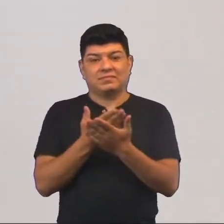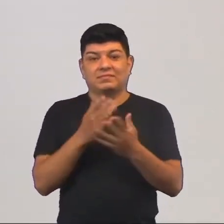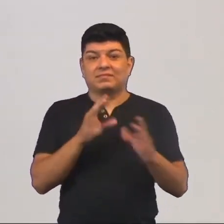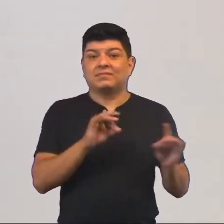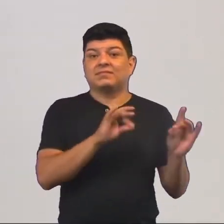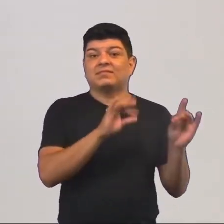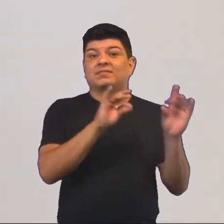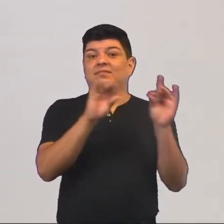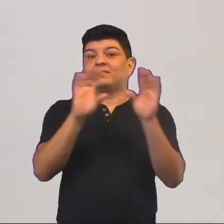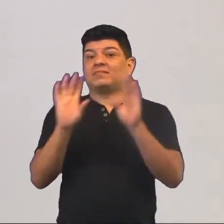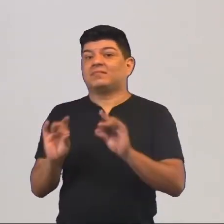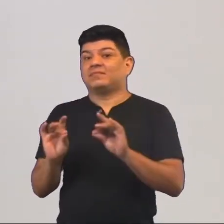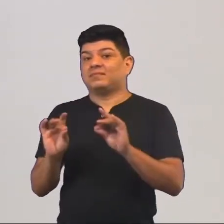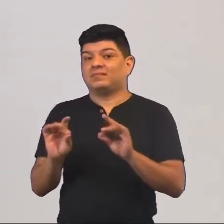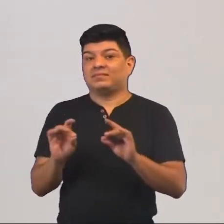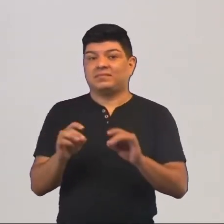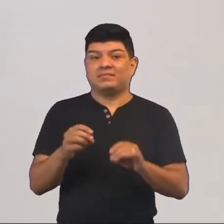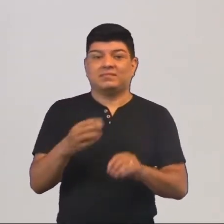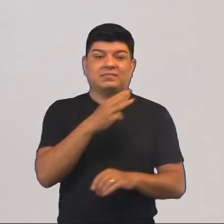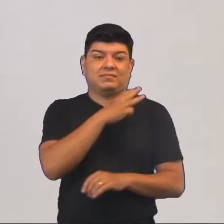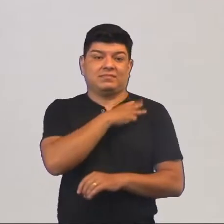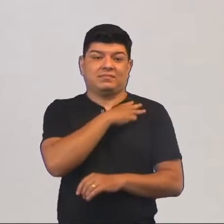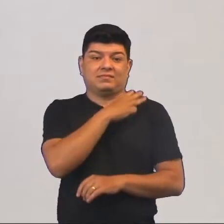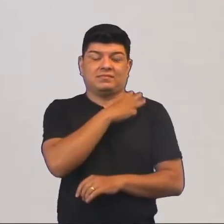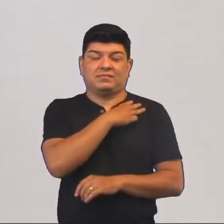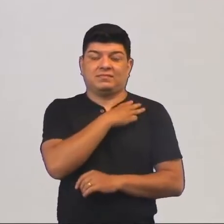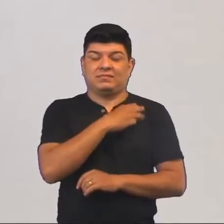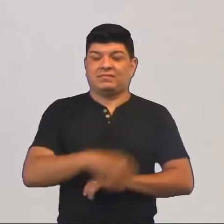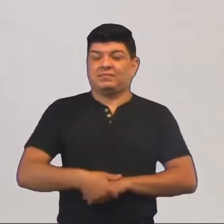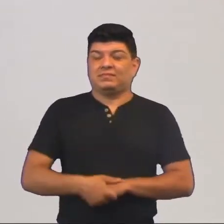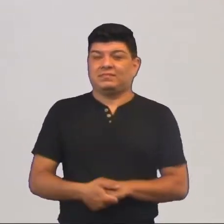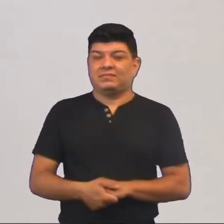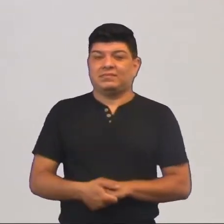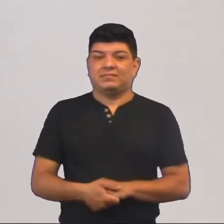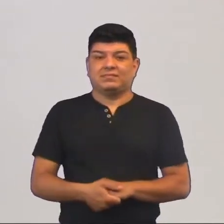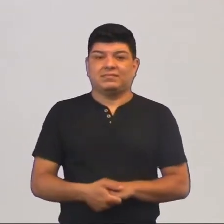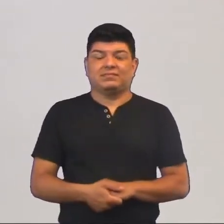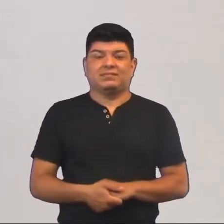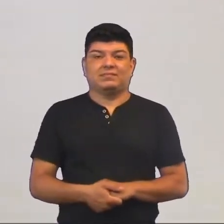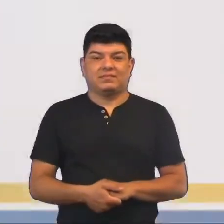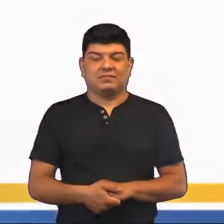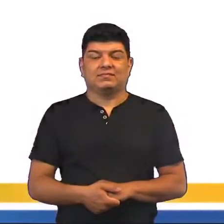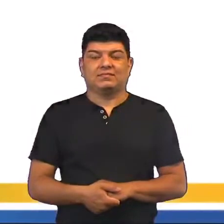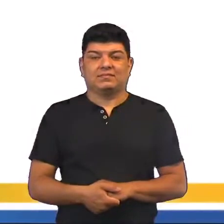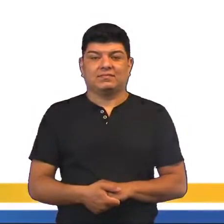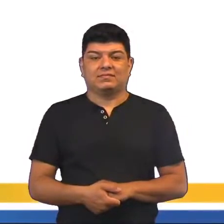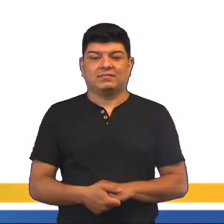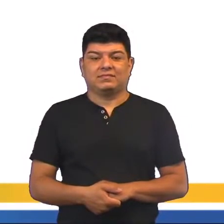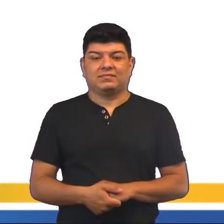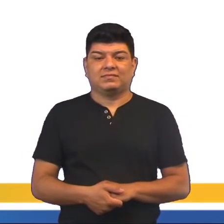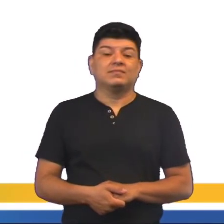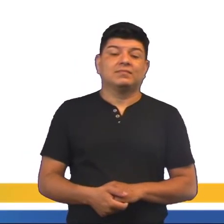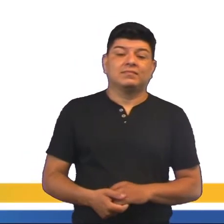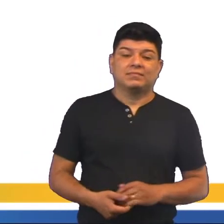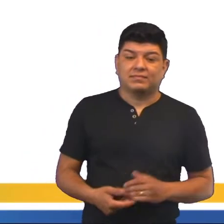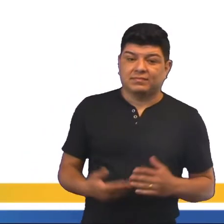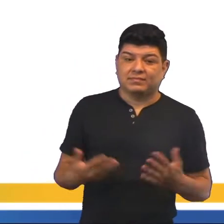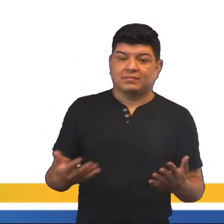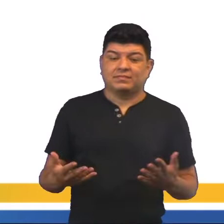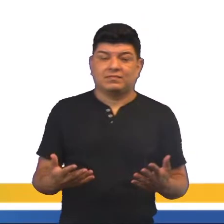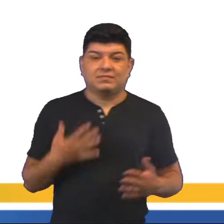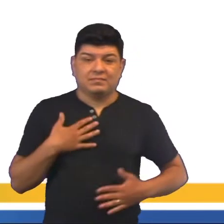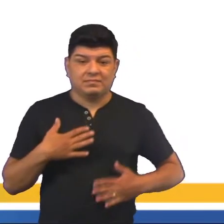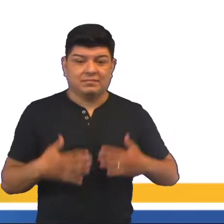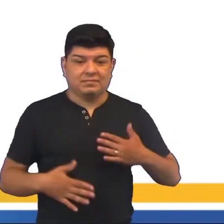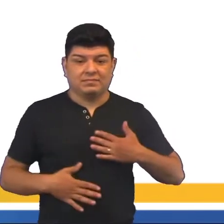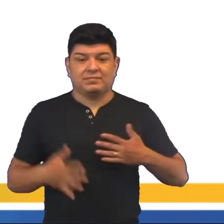específica para a terceira série do ensino médio, certo? Vamos lá? Bom, os elementos